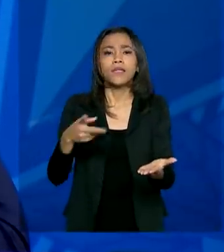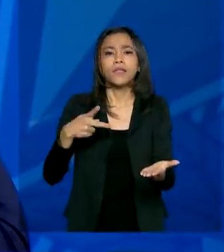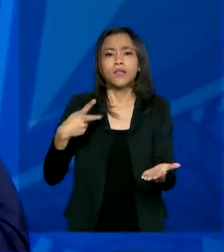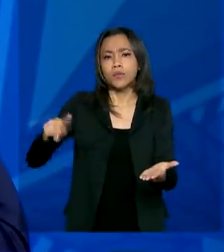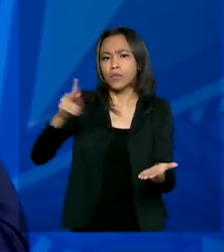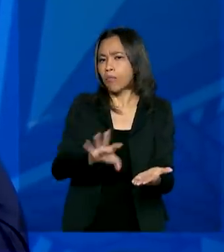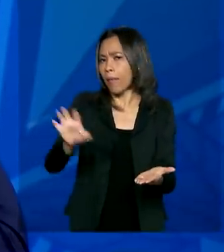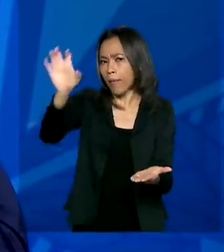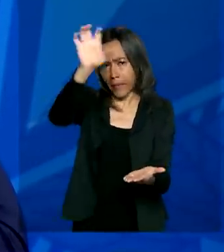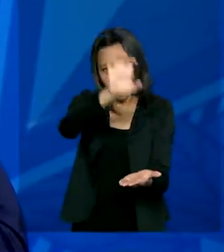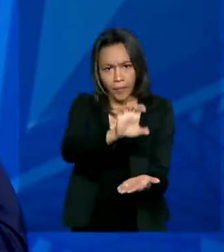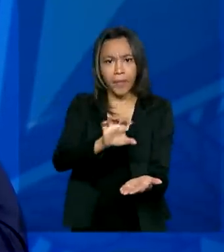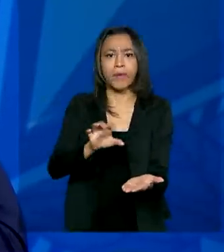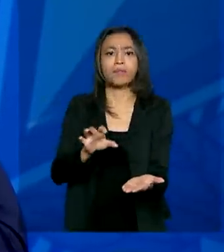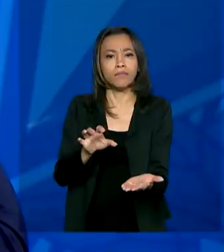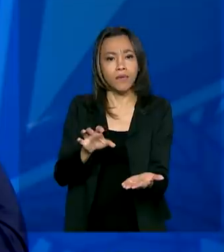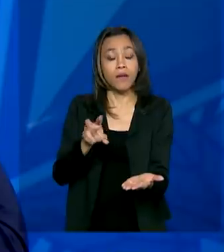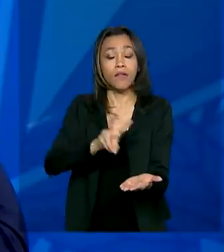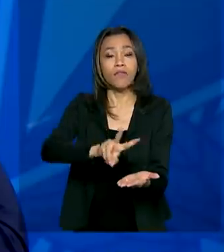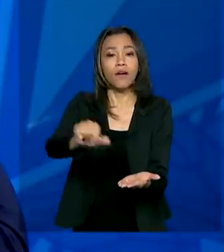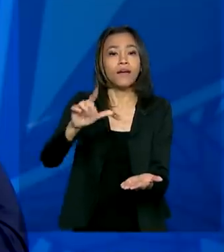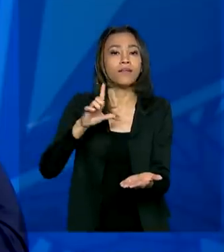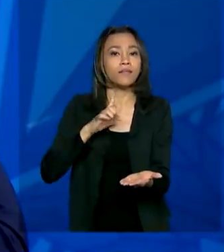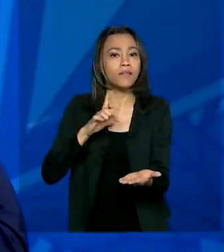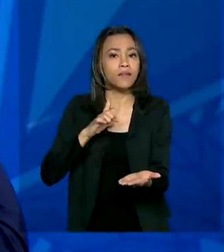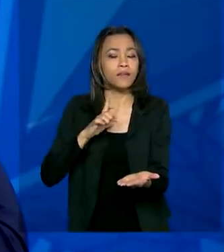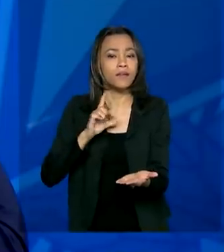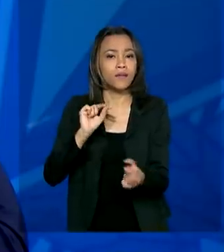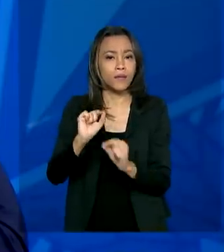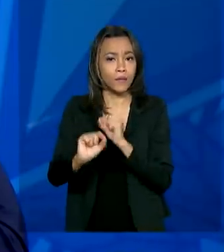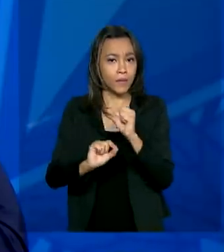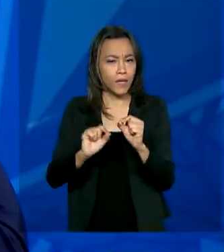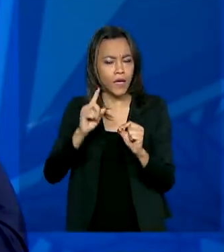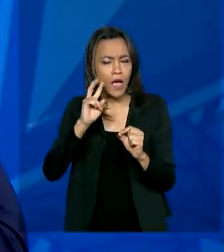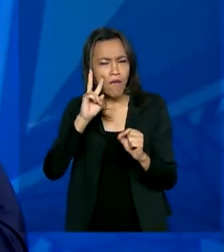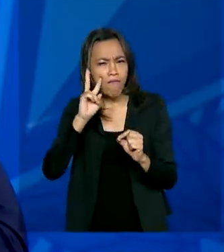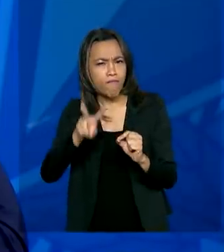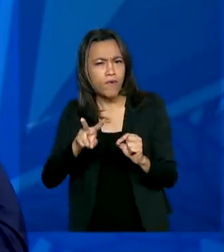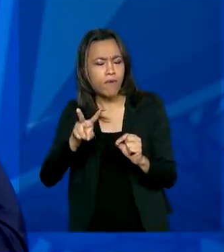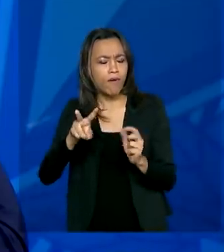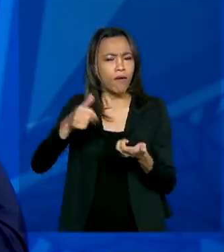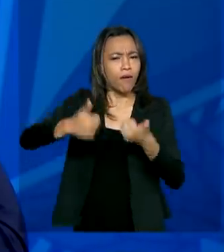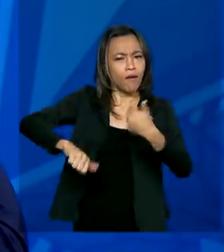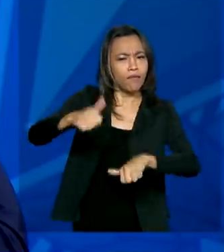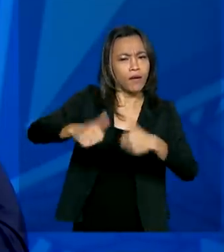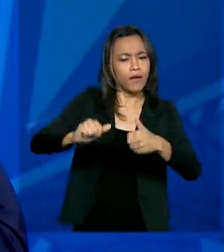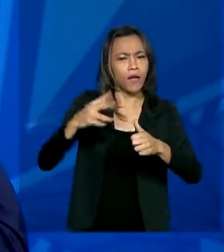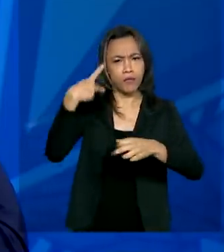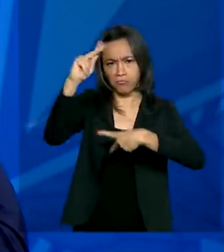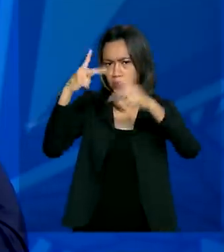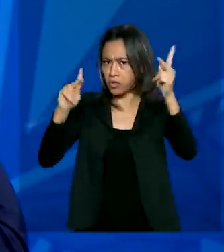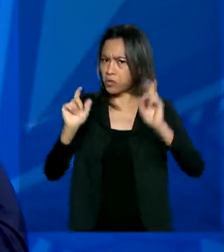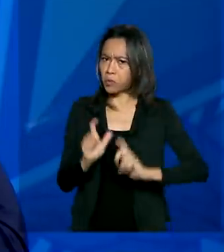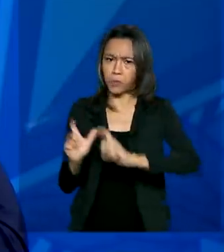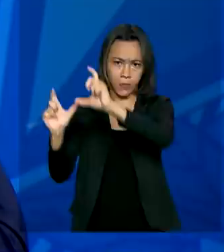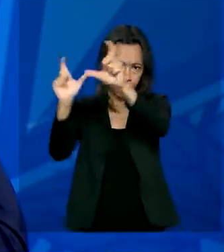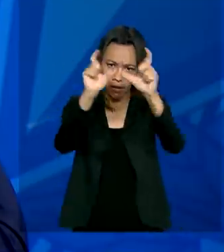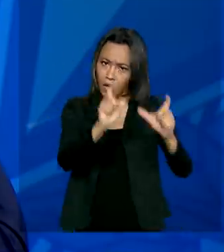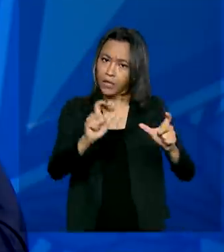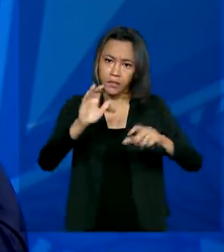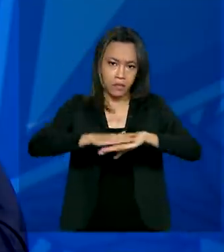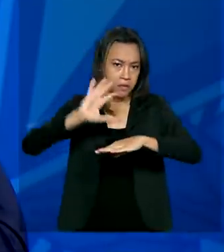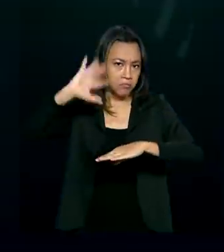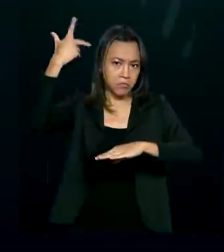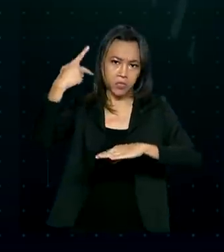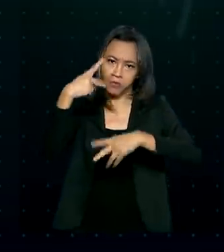local vai dispor para poder avaliar a sua condição local e tomar suas